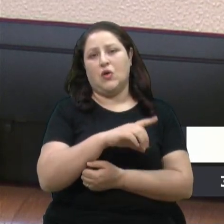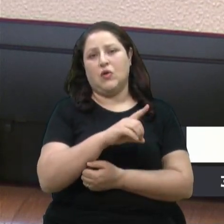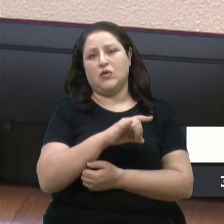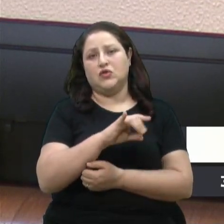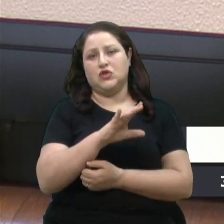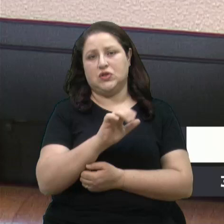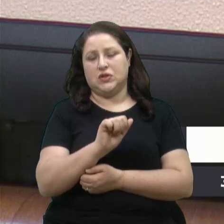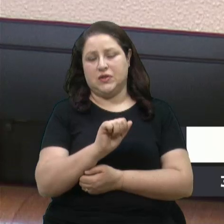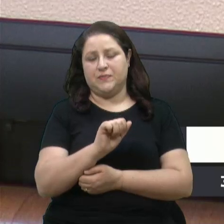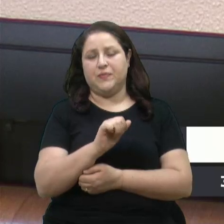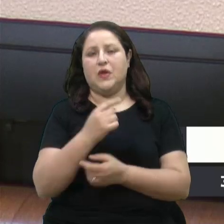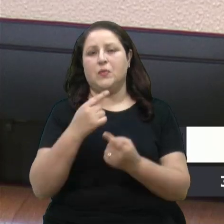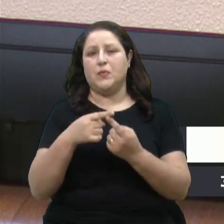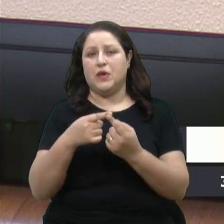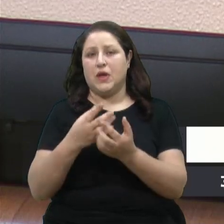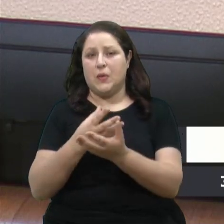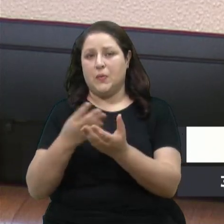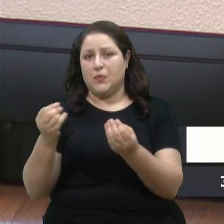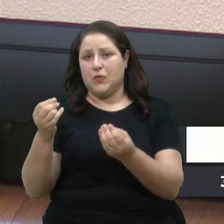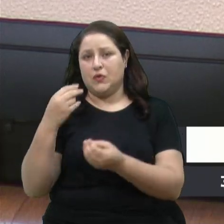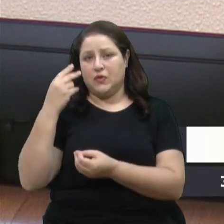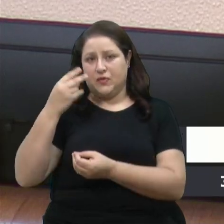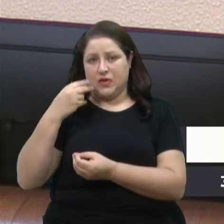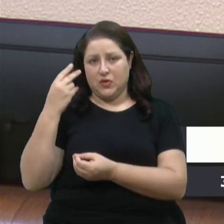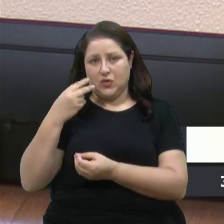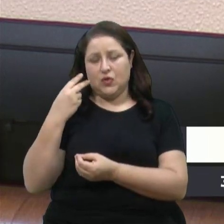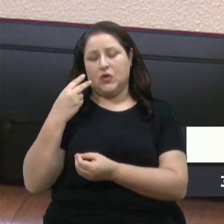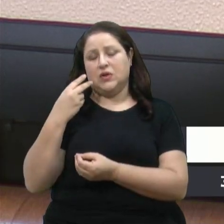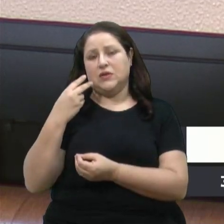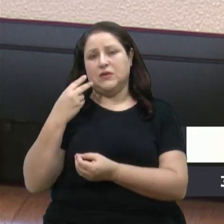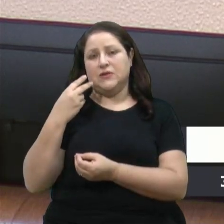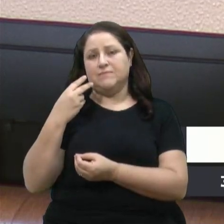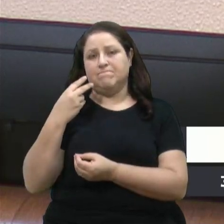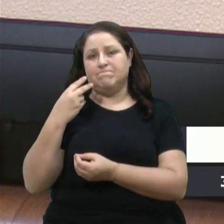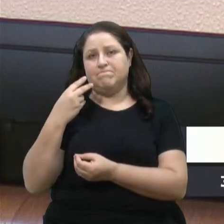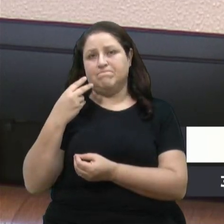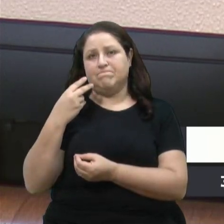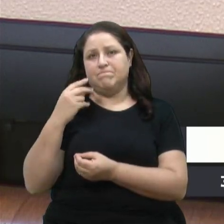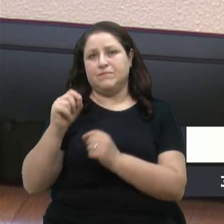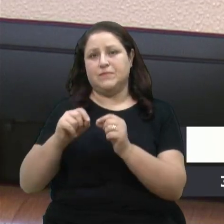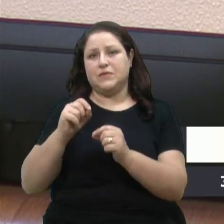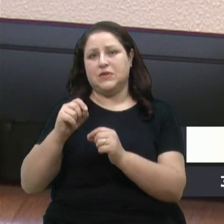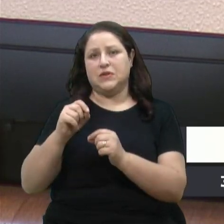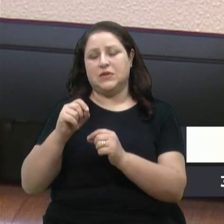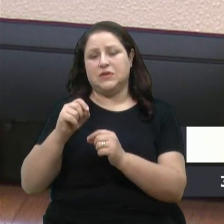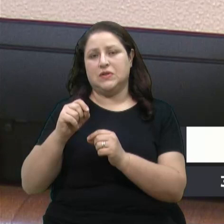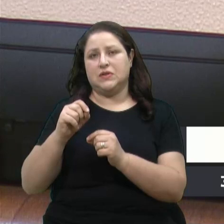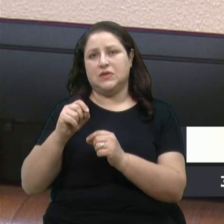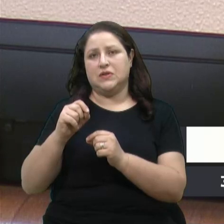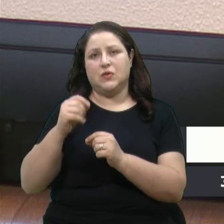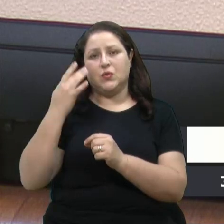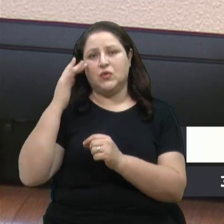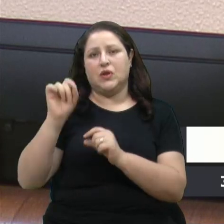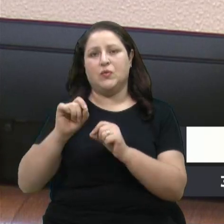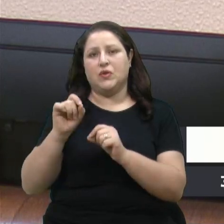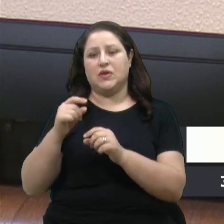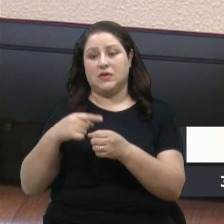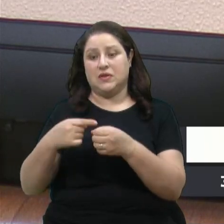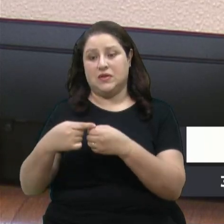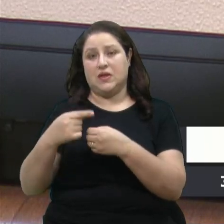para muitos vereadores que não desconhecem que a cidade tem pobres, eu vou relatar aqui para os senhores.